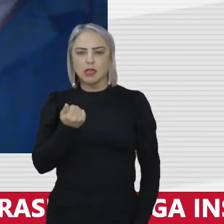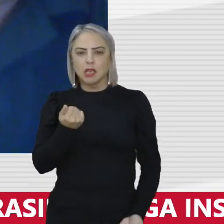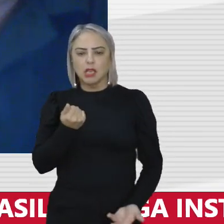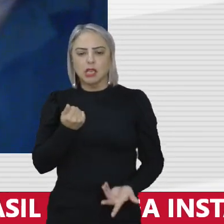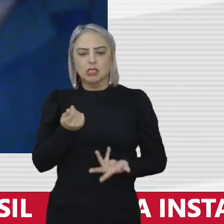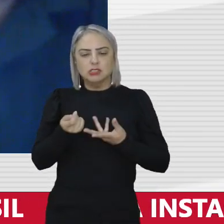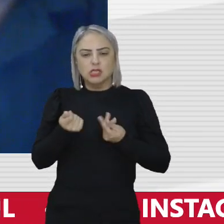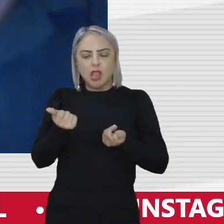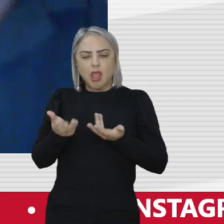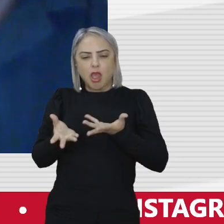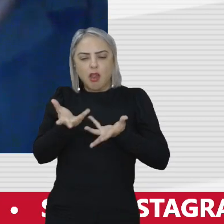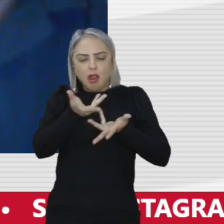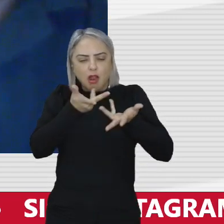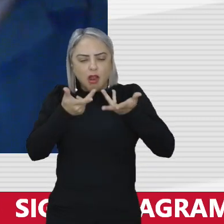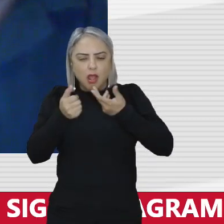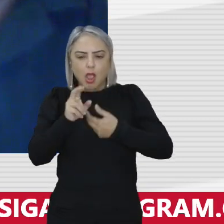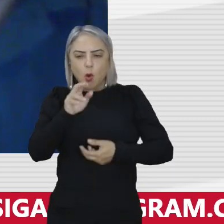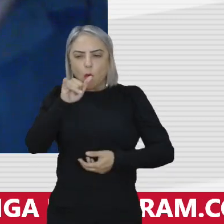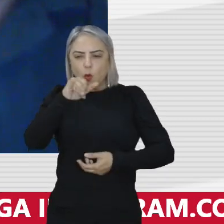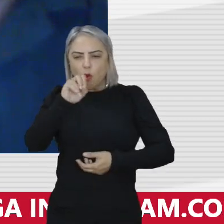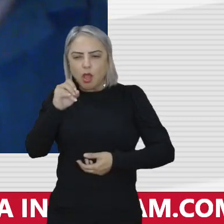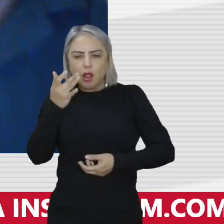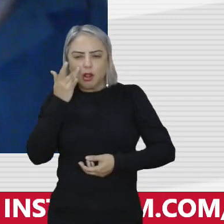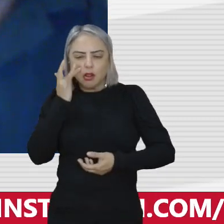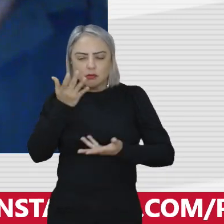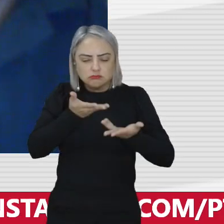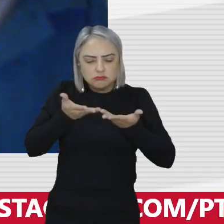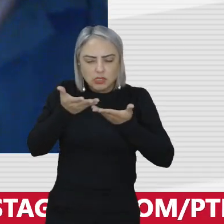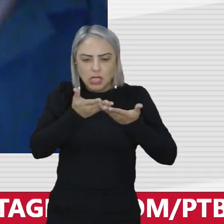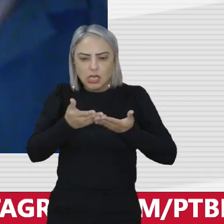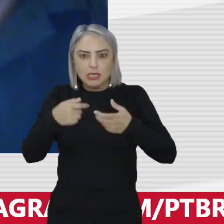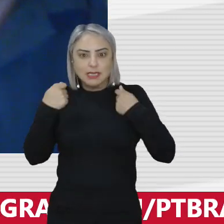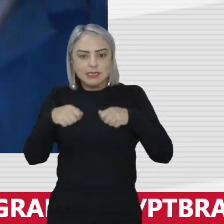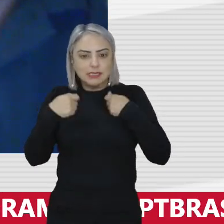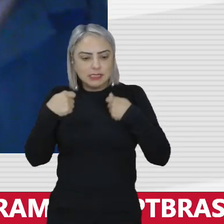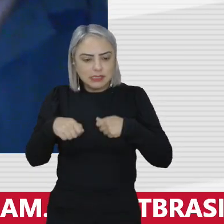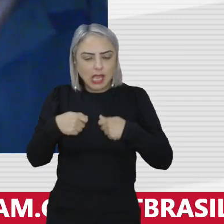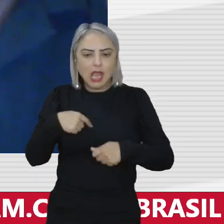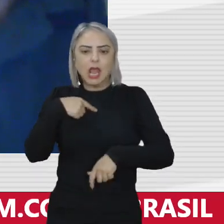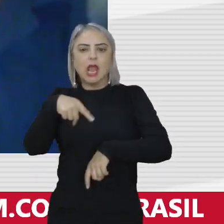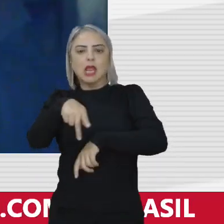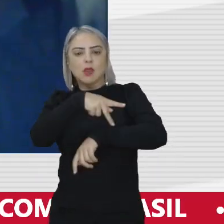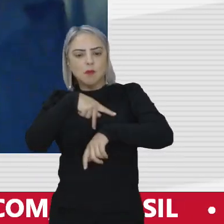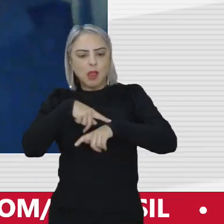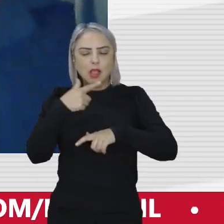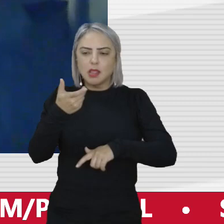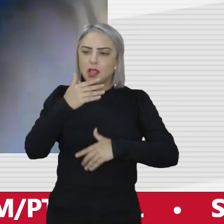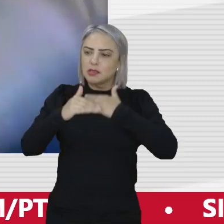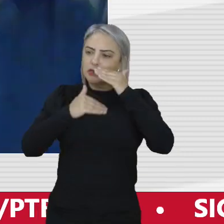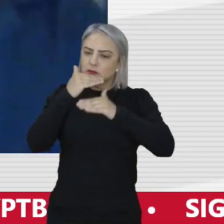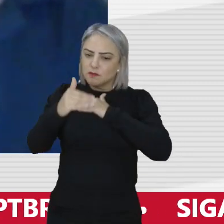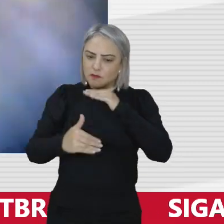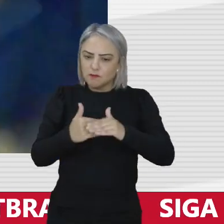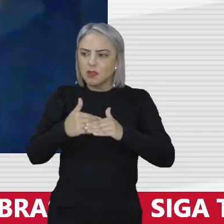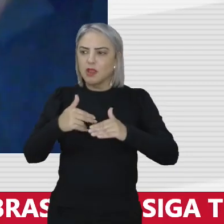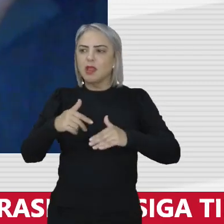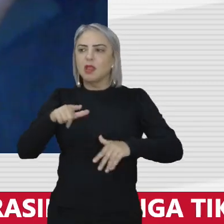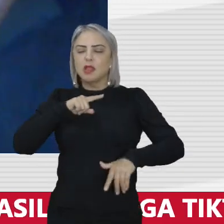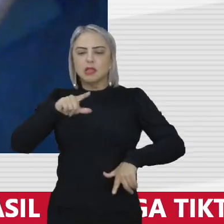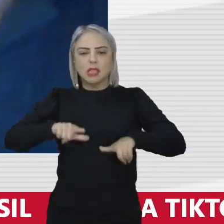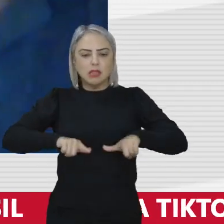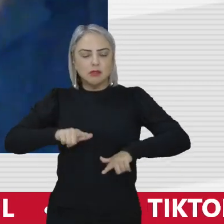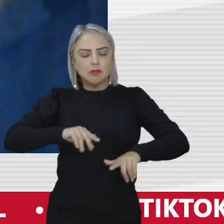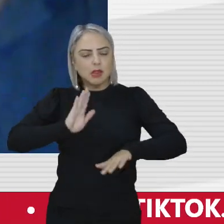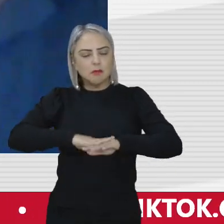urânio extremamente necessária que num país que quer se desenvolver que quiser gerar empregos vai ser cada vez mais